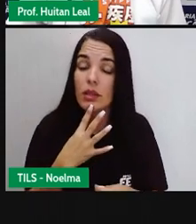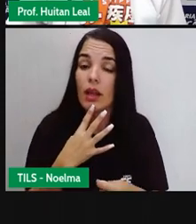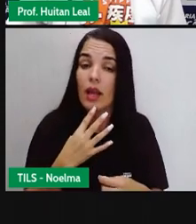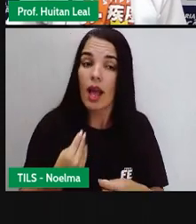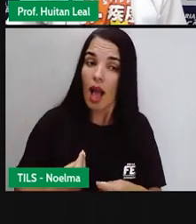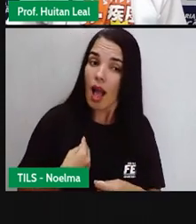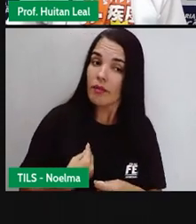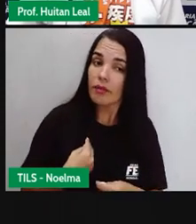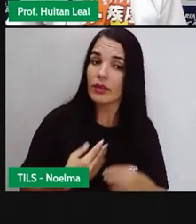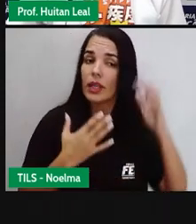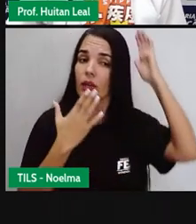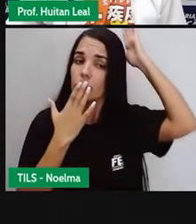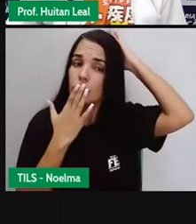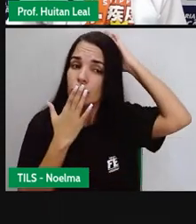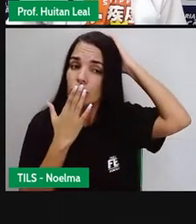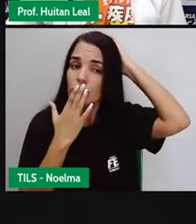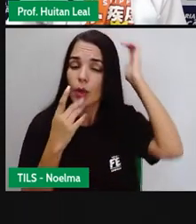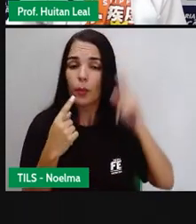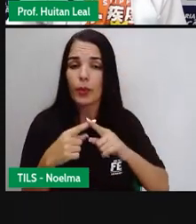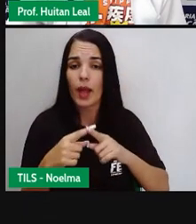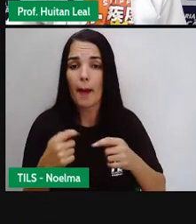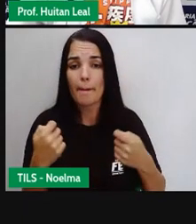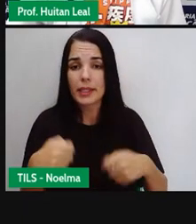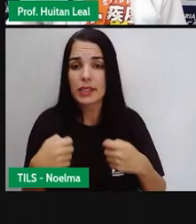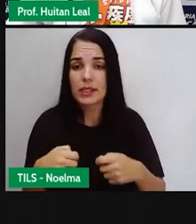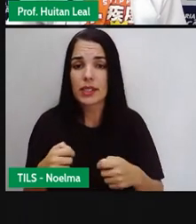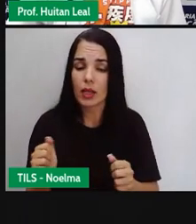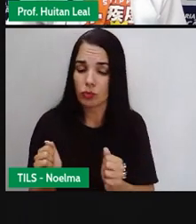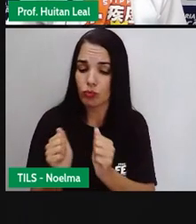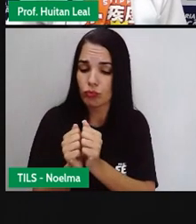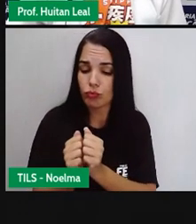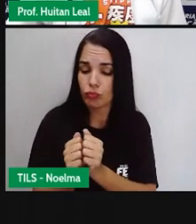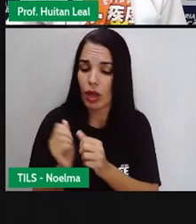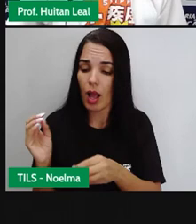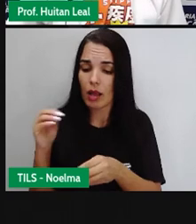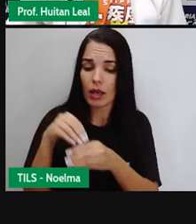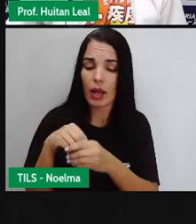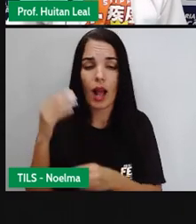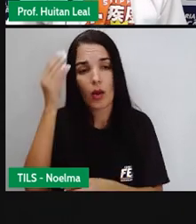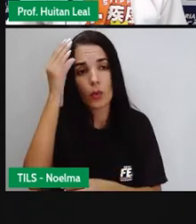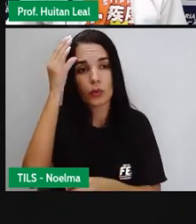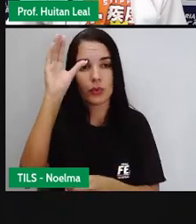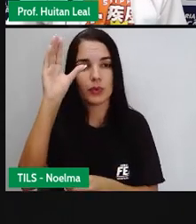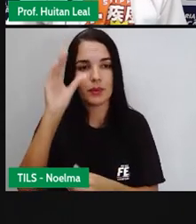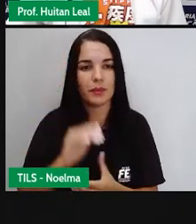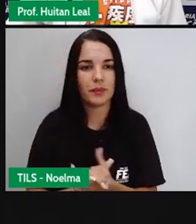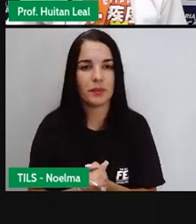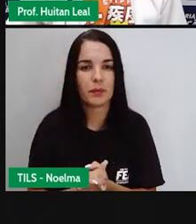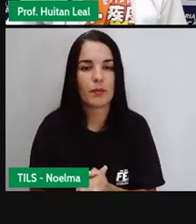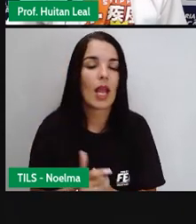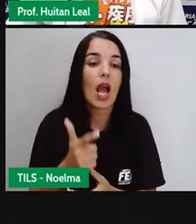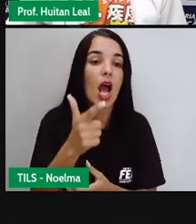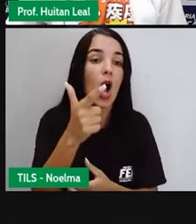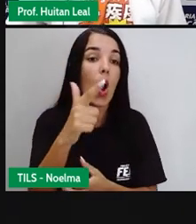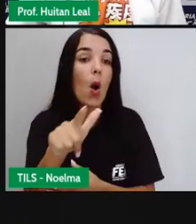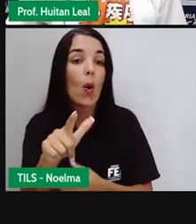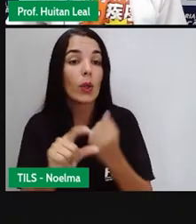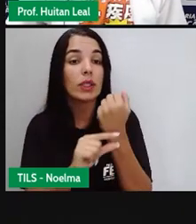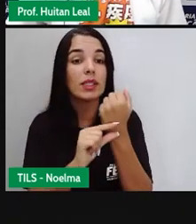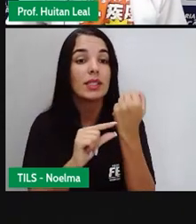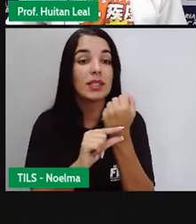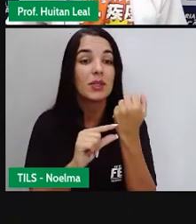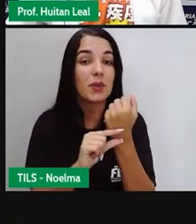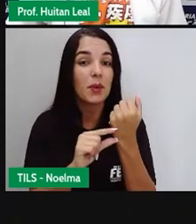para enriquecer nossa cultura. A outra autora que destaca é a Orita Tabajara.